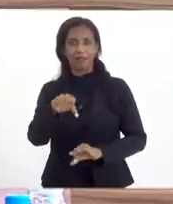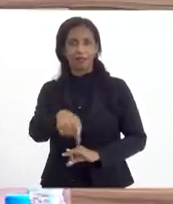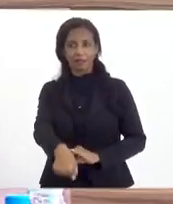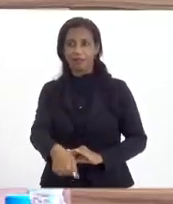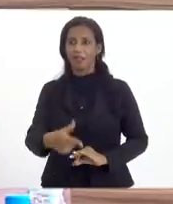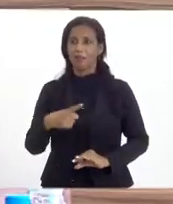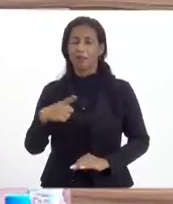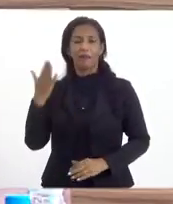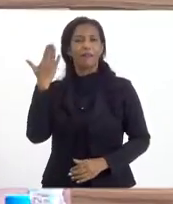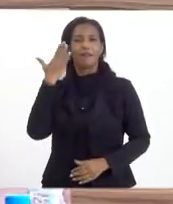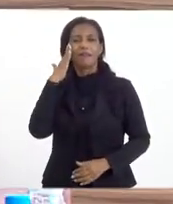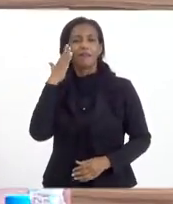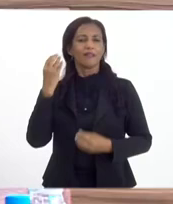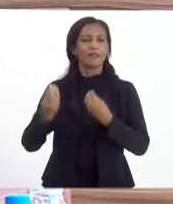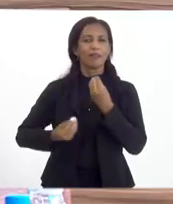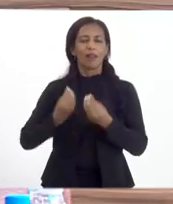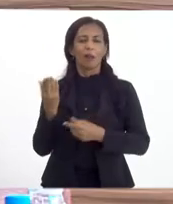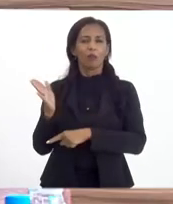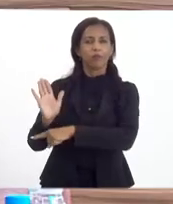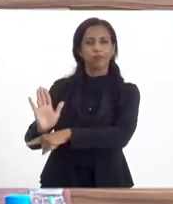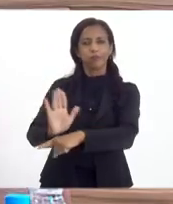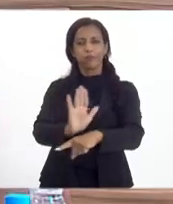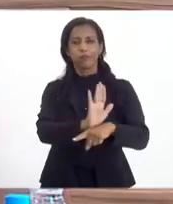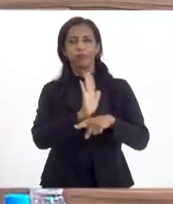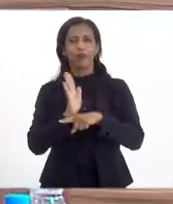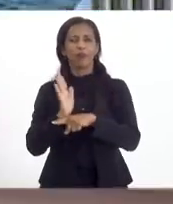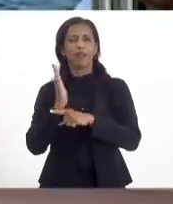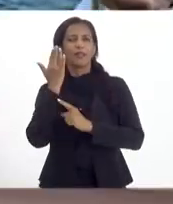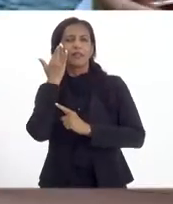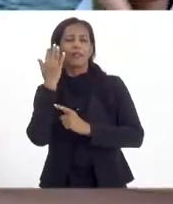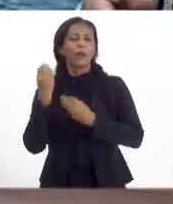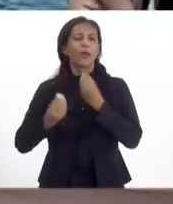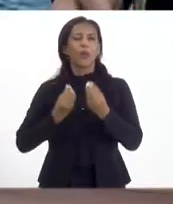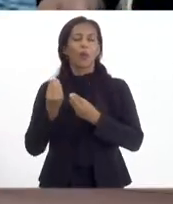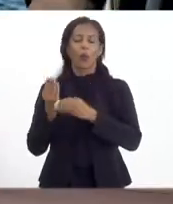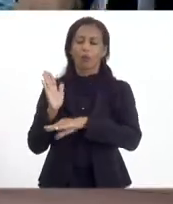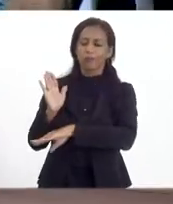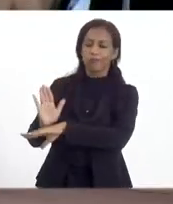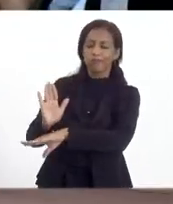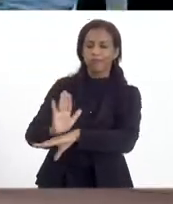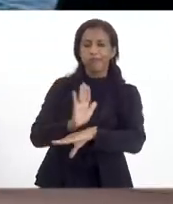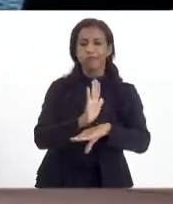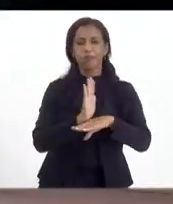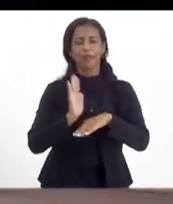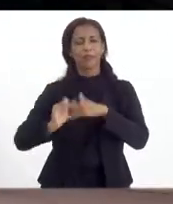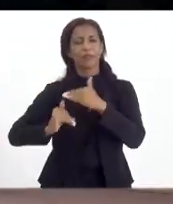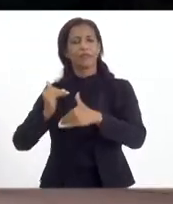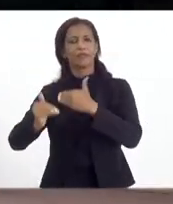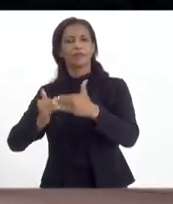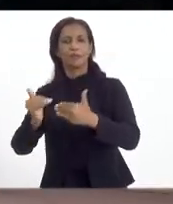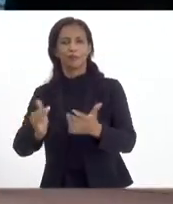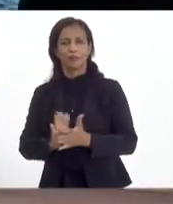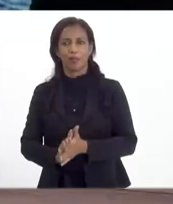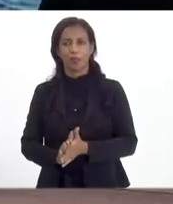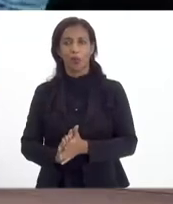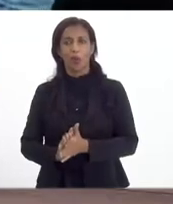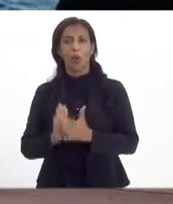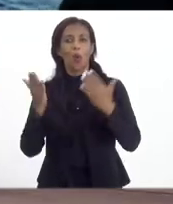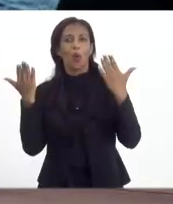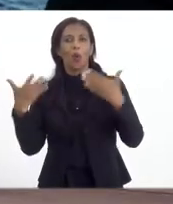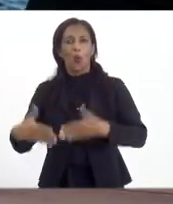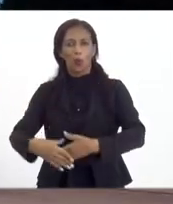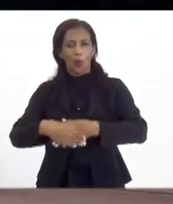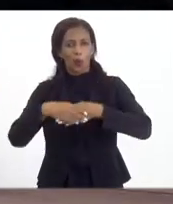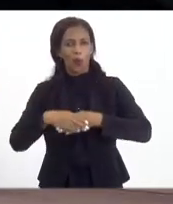entender, poder ajudar e entender como a sociedade contribui nesse desenvolvimento. Cumprimentar o presidente